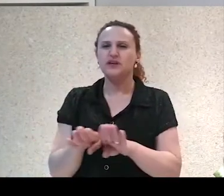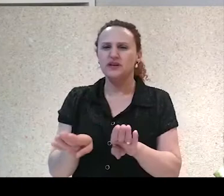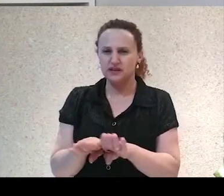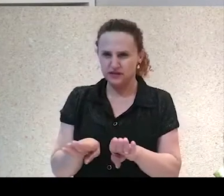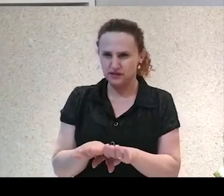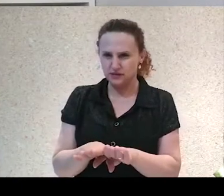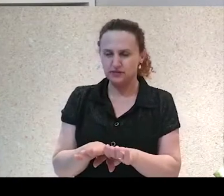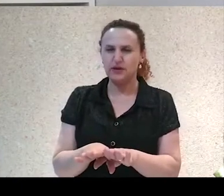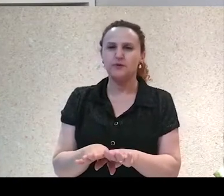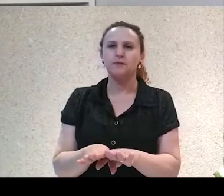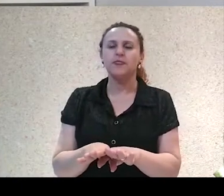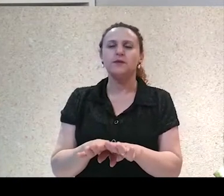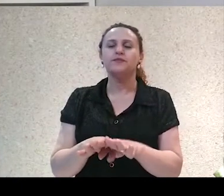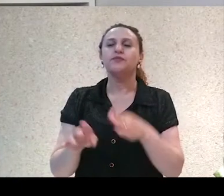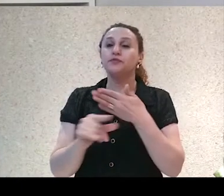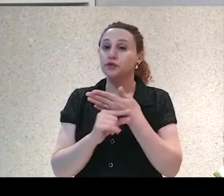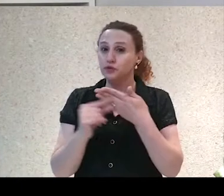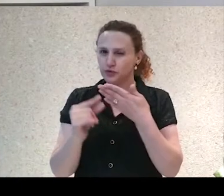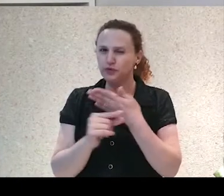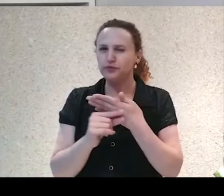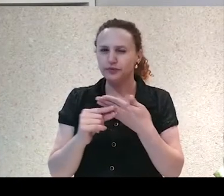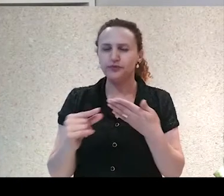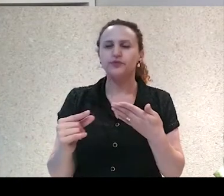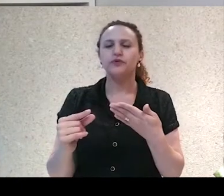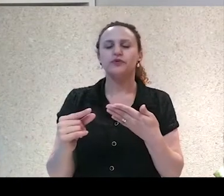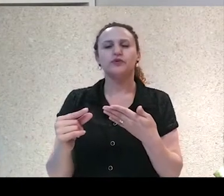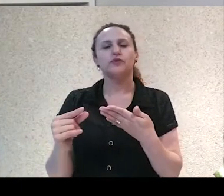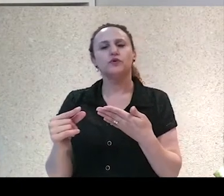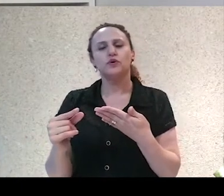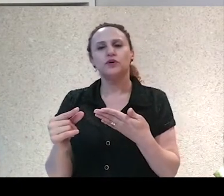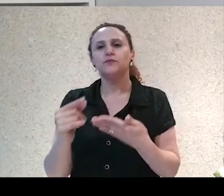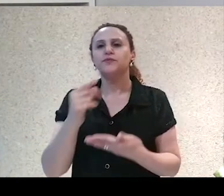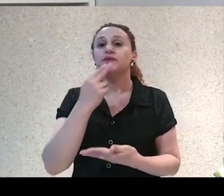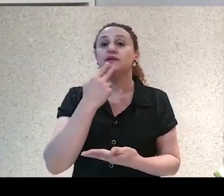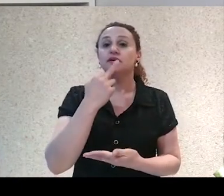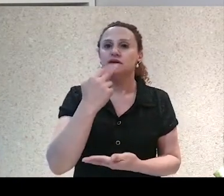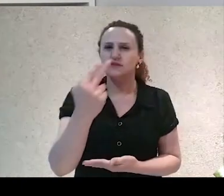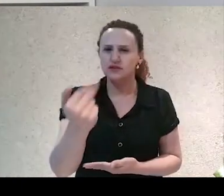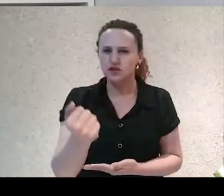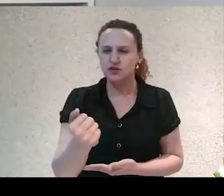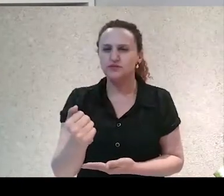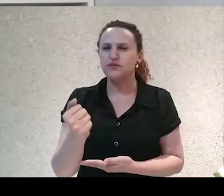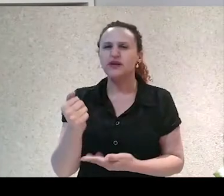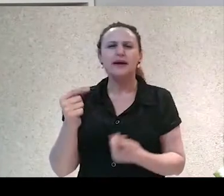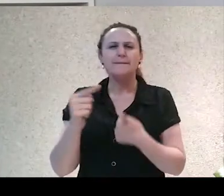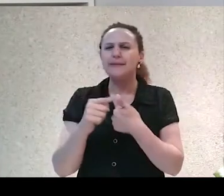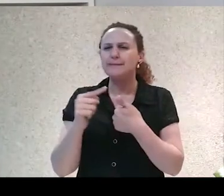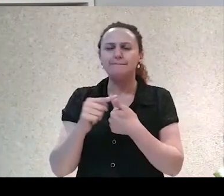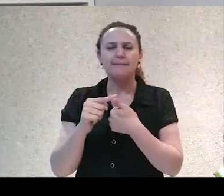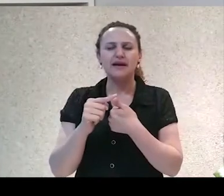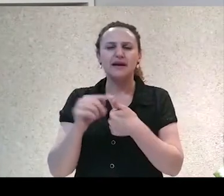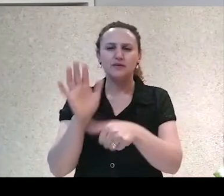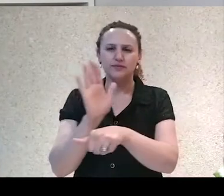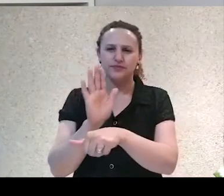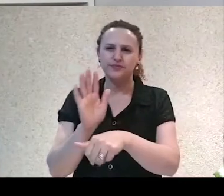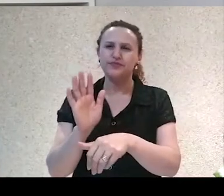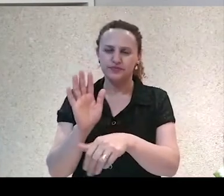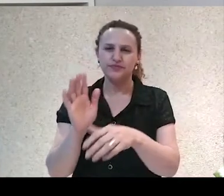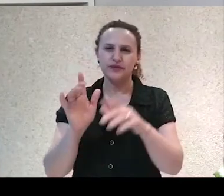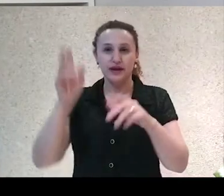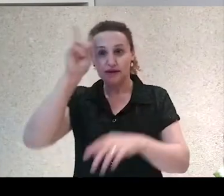deGrasse Tyson. Acho que no primeiro episódio ele vai fazer uma simulação. Ele